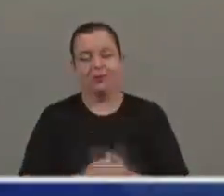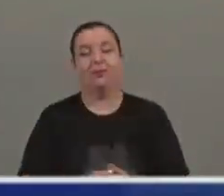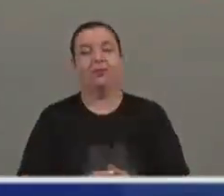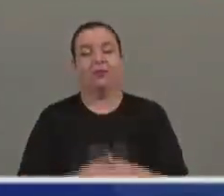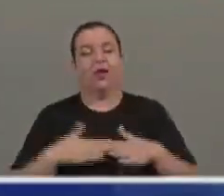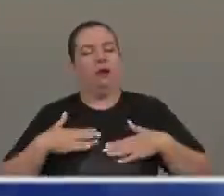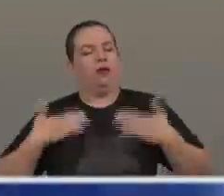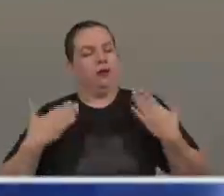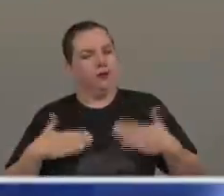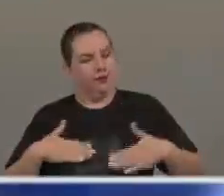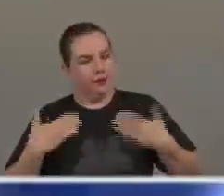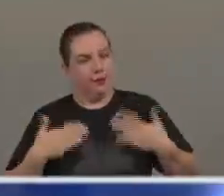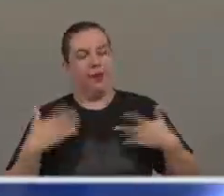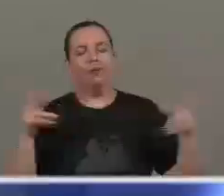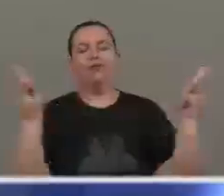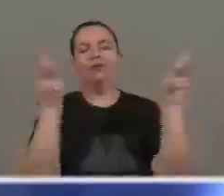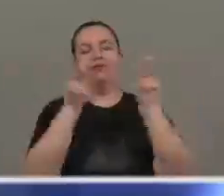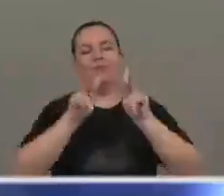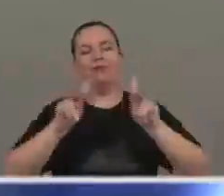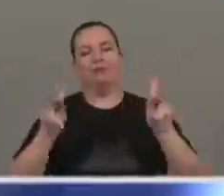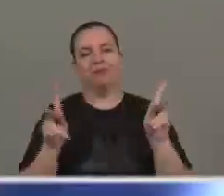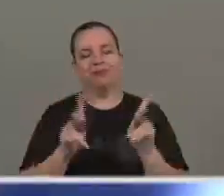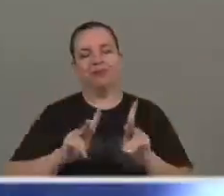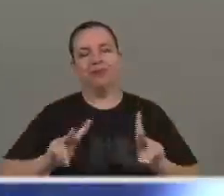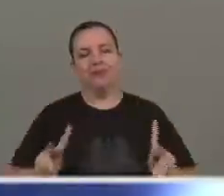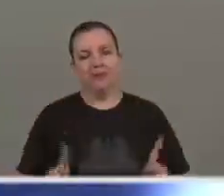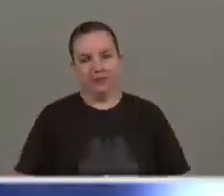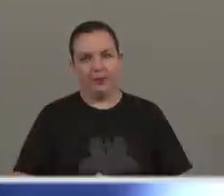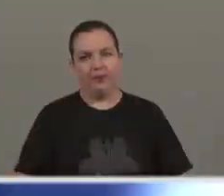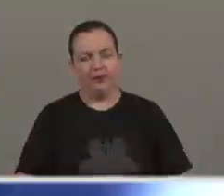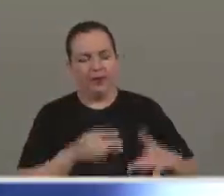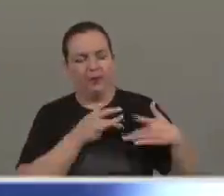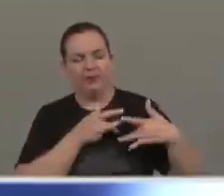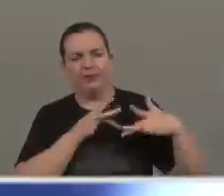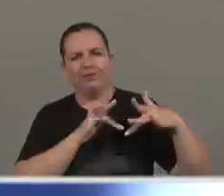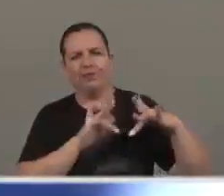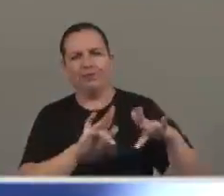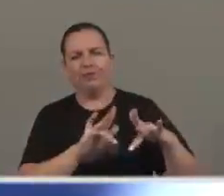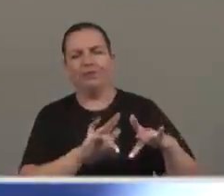alegria e paz, misericórdia,